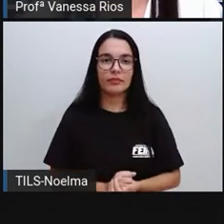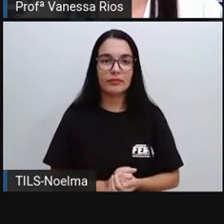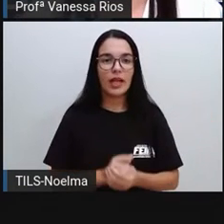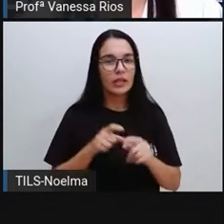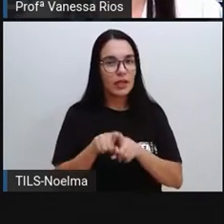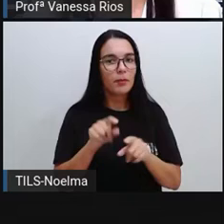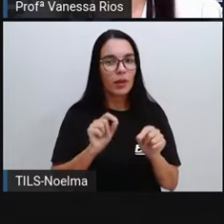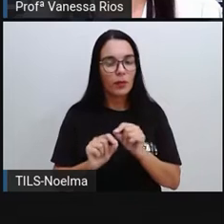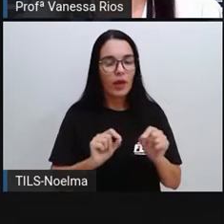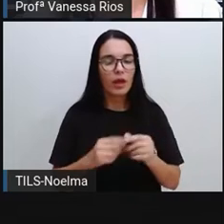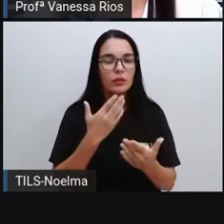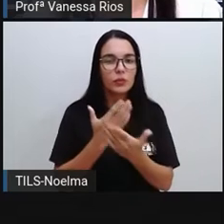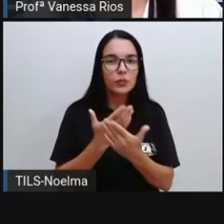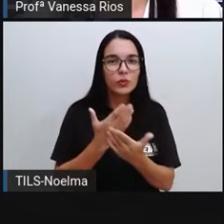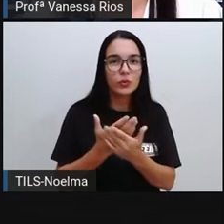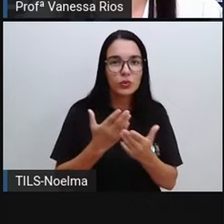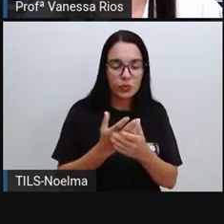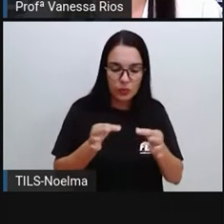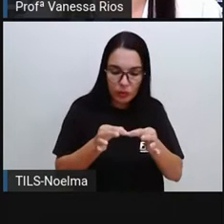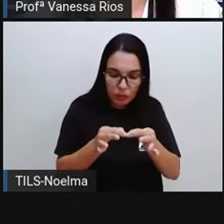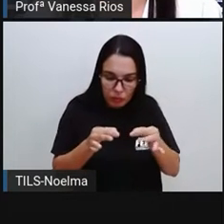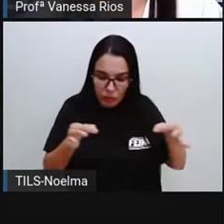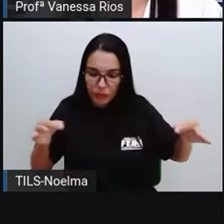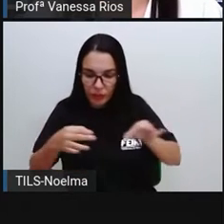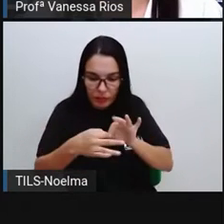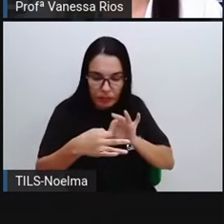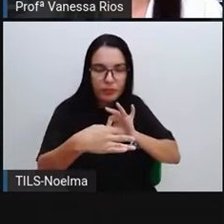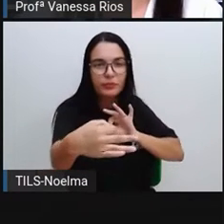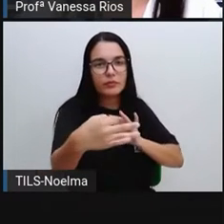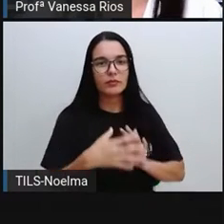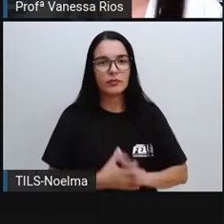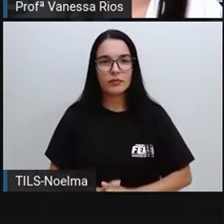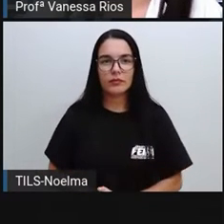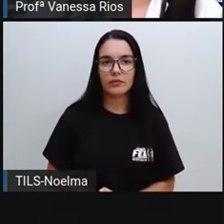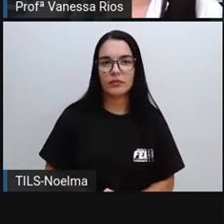se junta a esta palavra, a palavra agrografia.